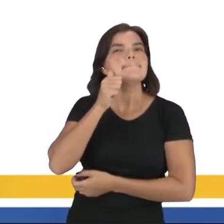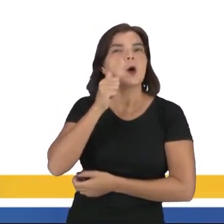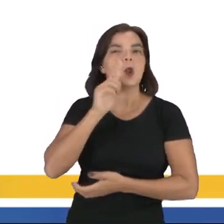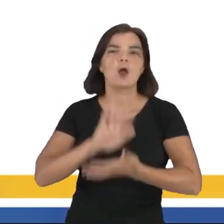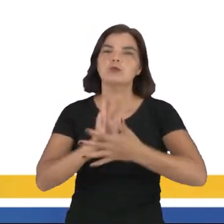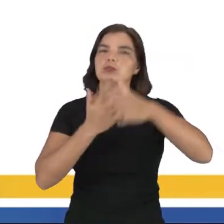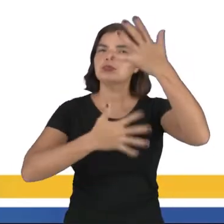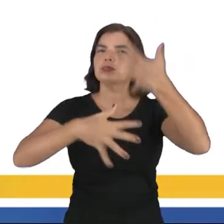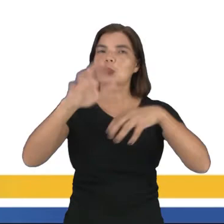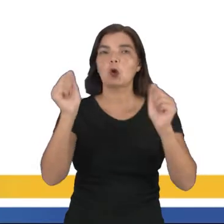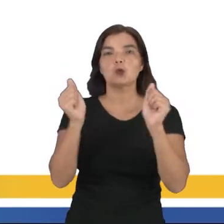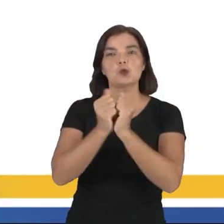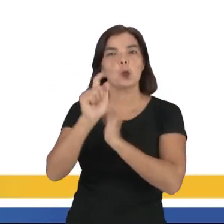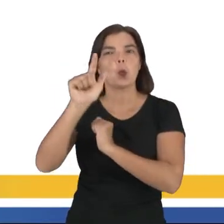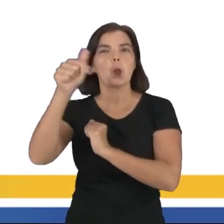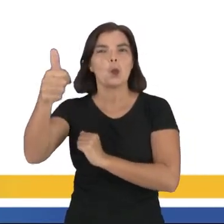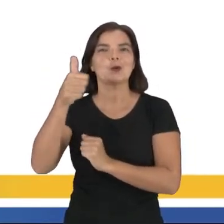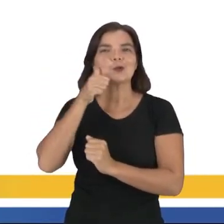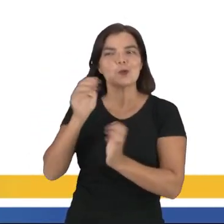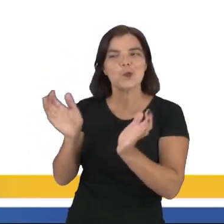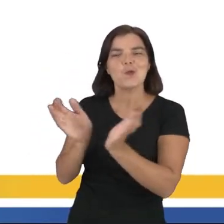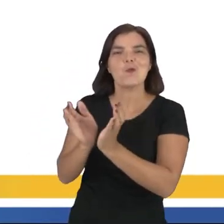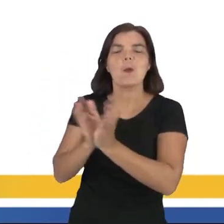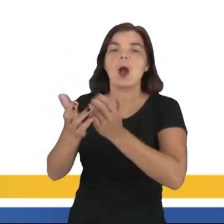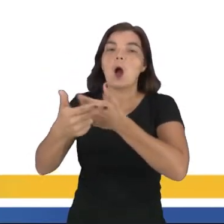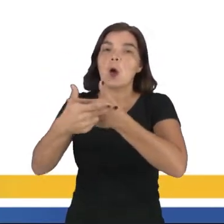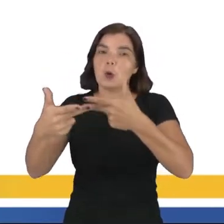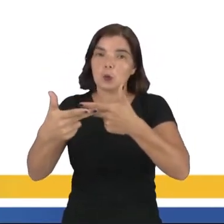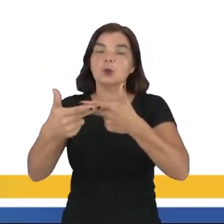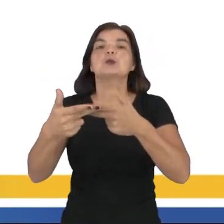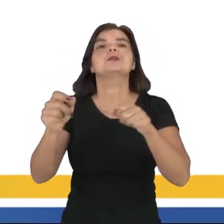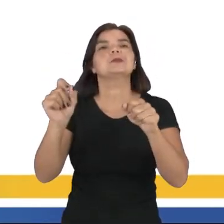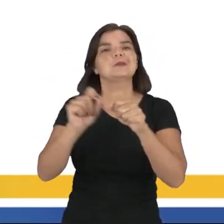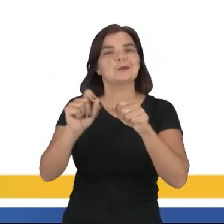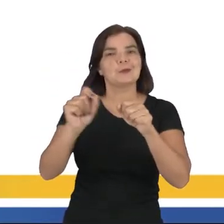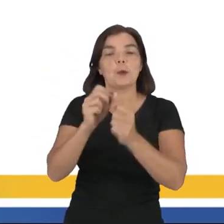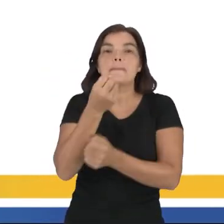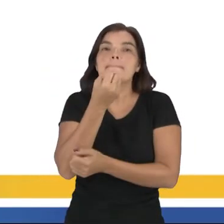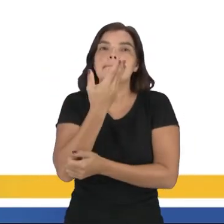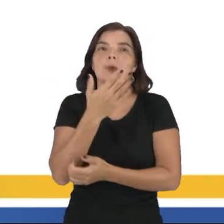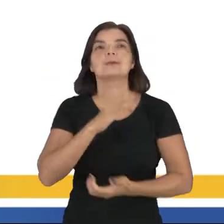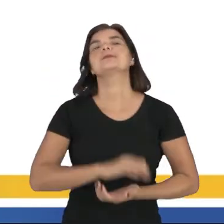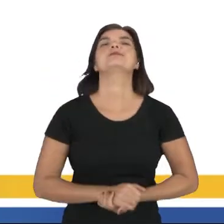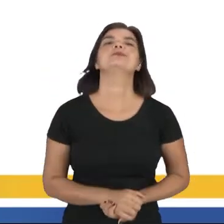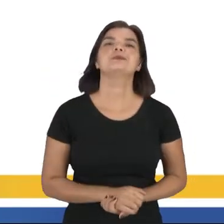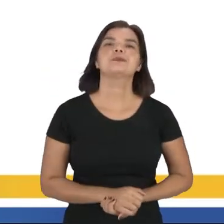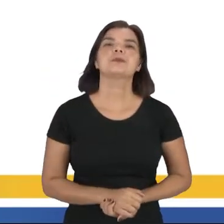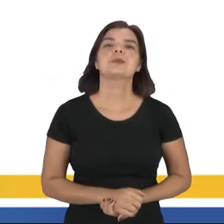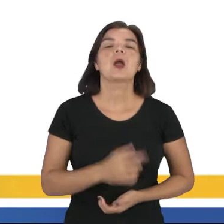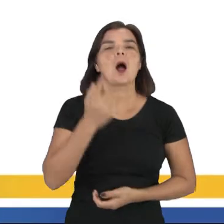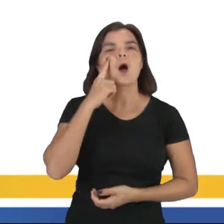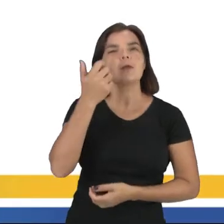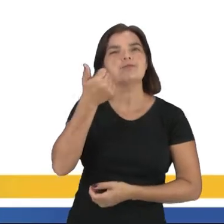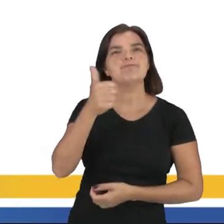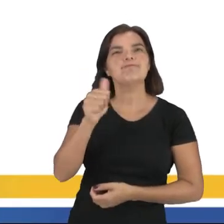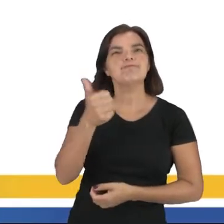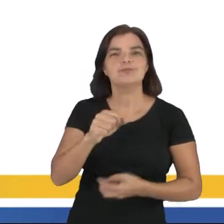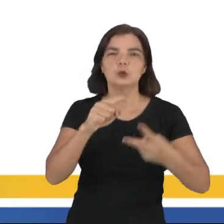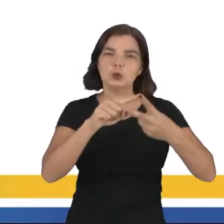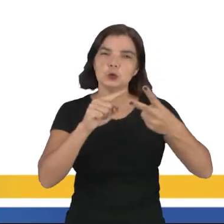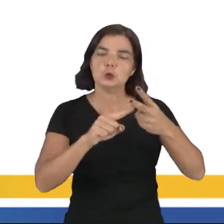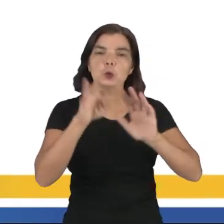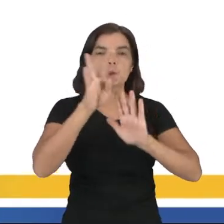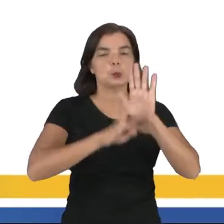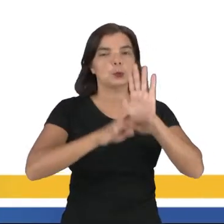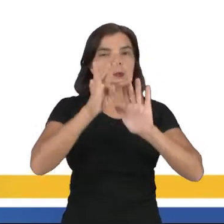celebra, junto com outras jogadoras, algo que fez de bom em campo. Vamos analisar esses